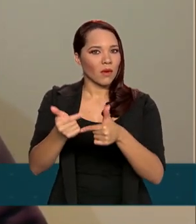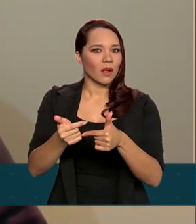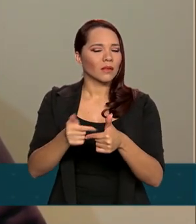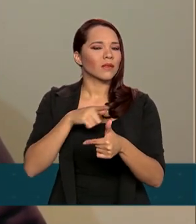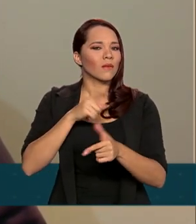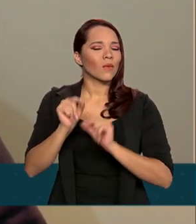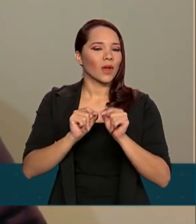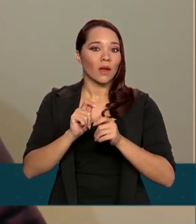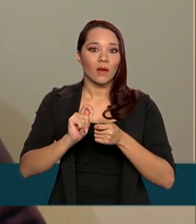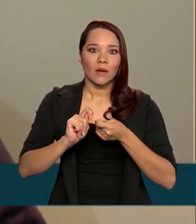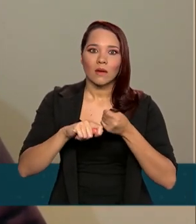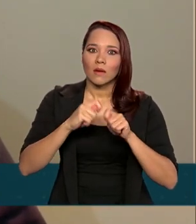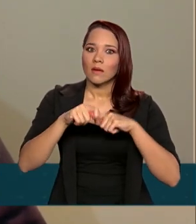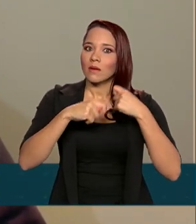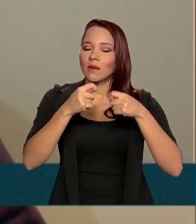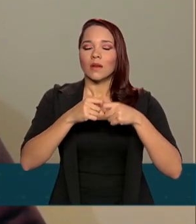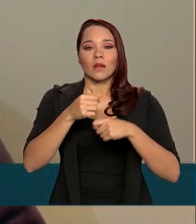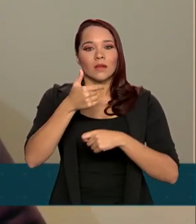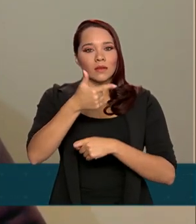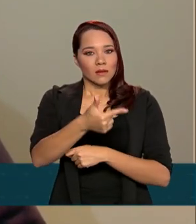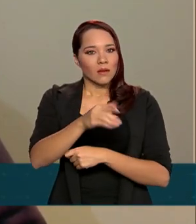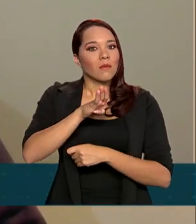uma economia de 2 bilhões por ano.